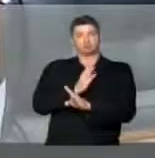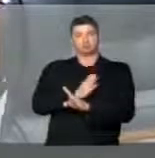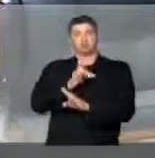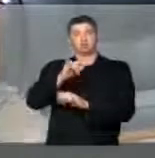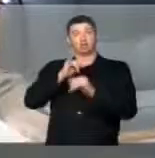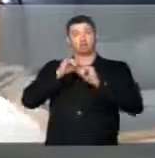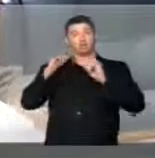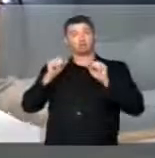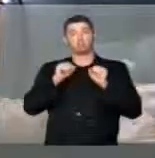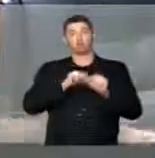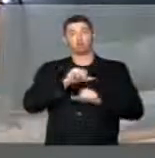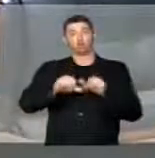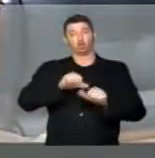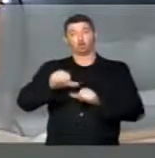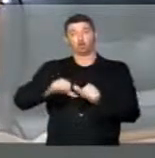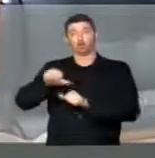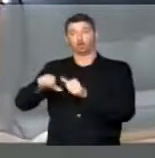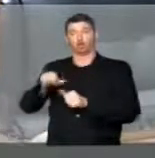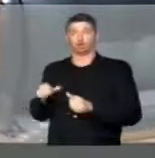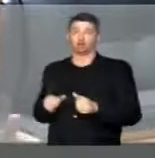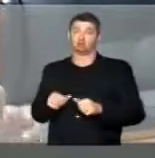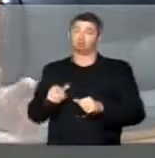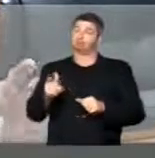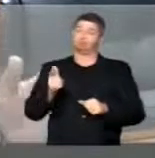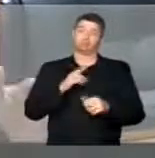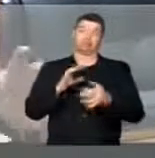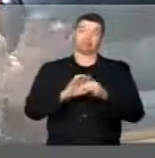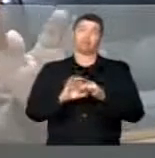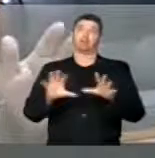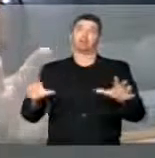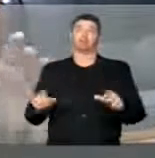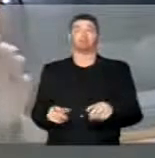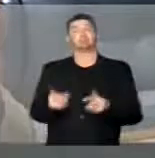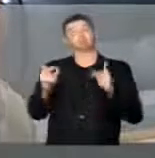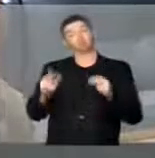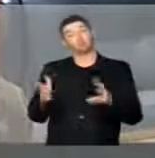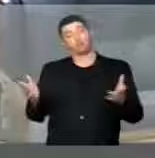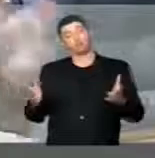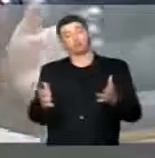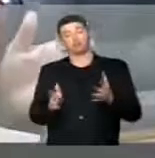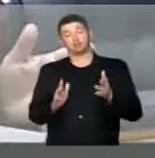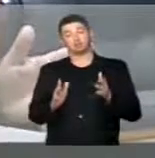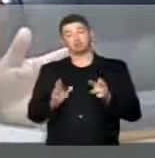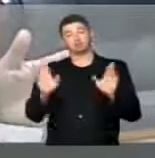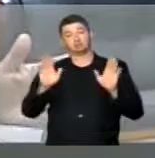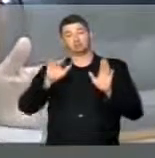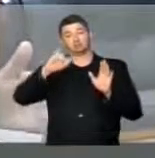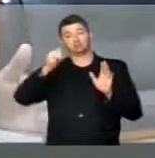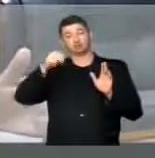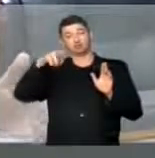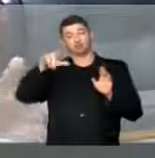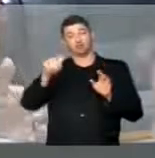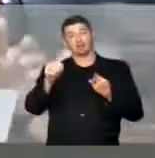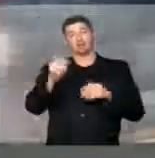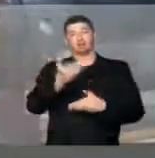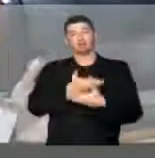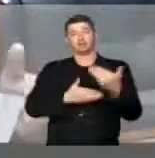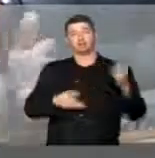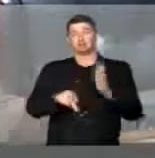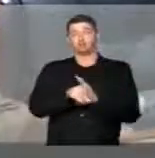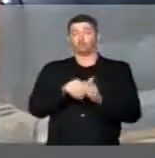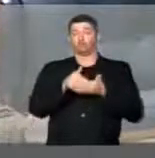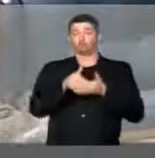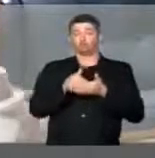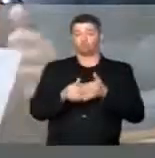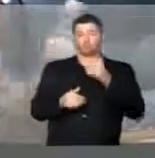campanha, o troca-troca está generalizado, similar à tal janela de transferências no futebol,